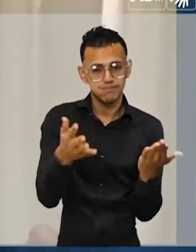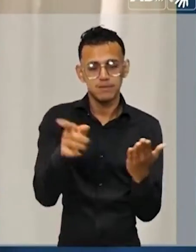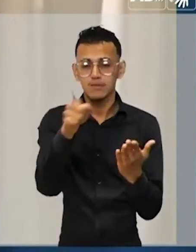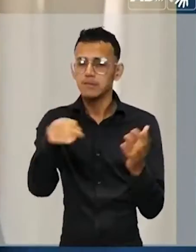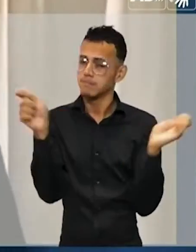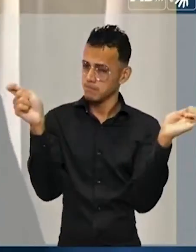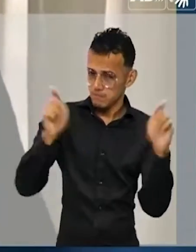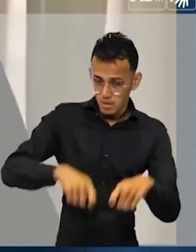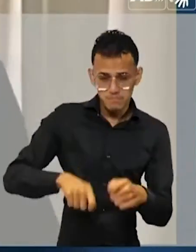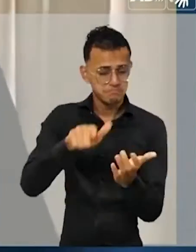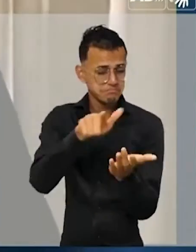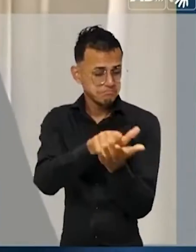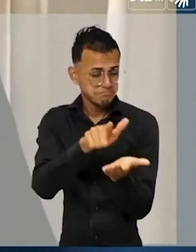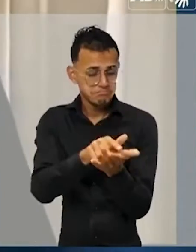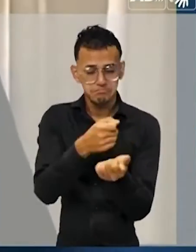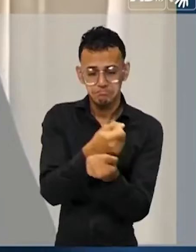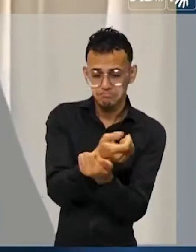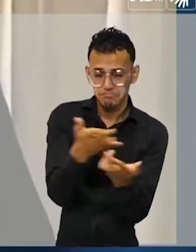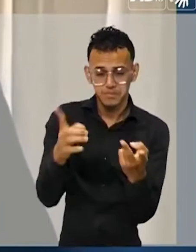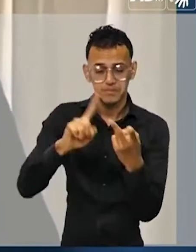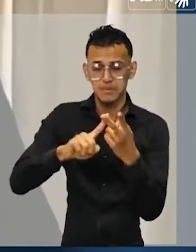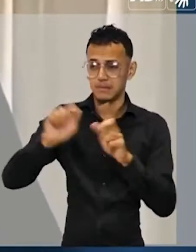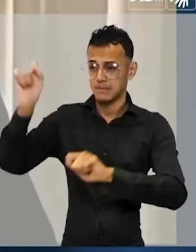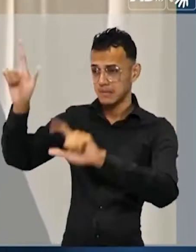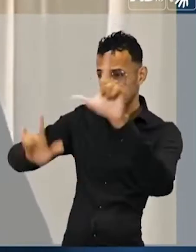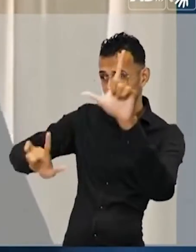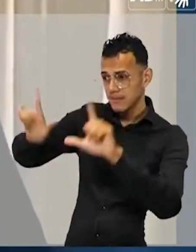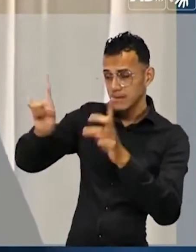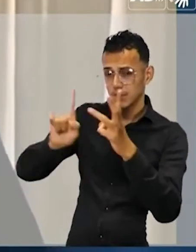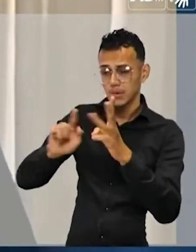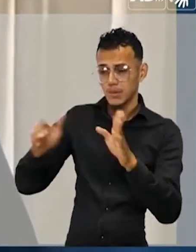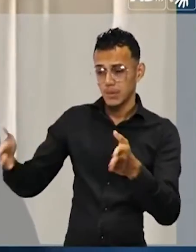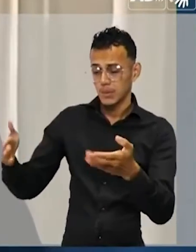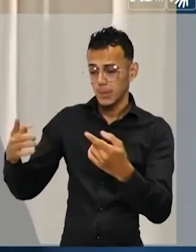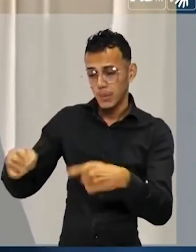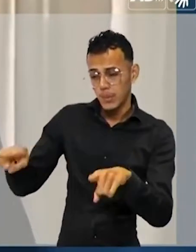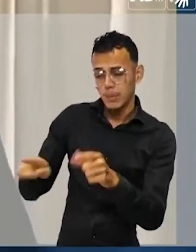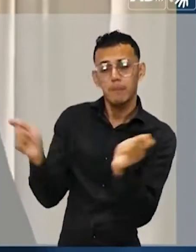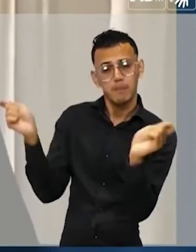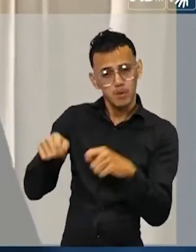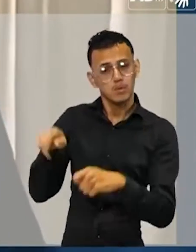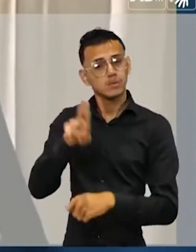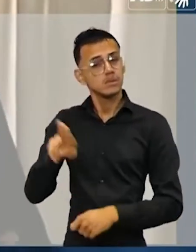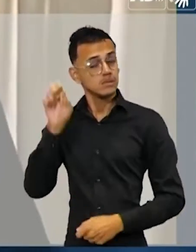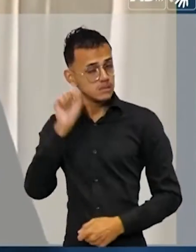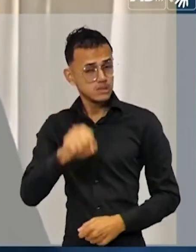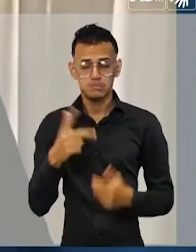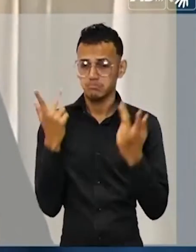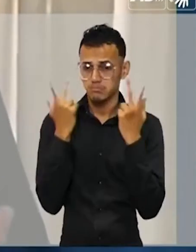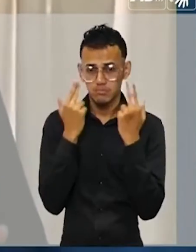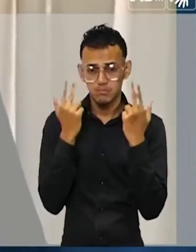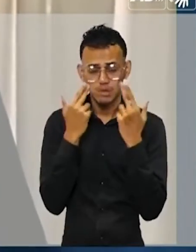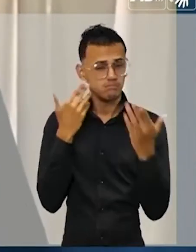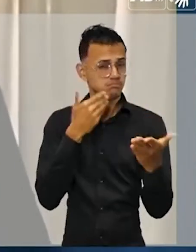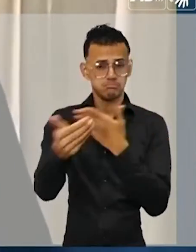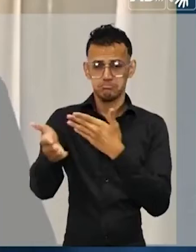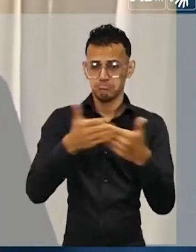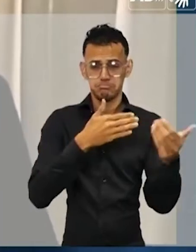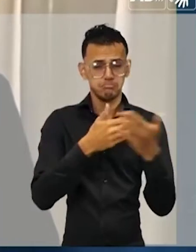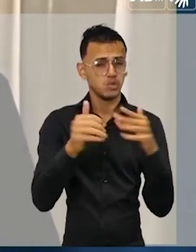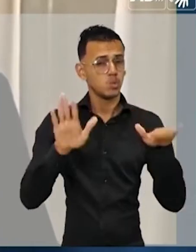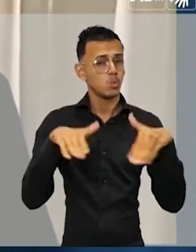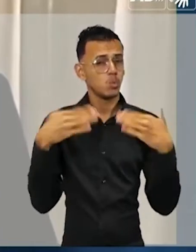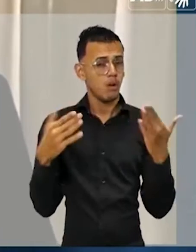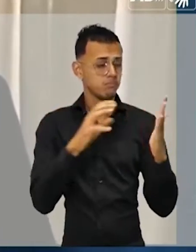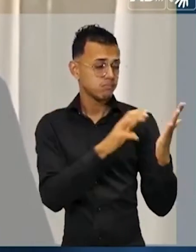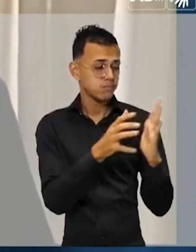televisão, rádio, eu me sinto muito honrado com isso. Pode usar o meu nome à vontade, independente de qual